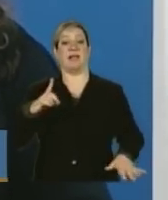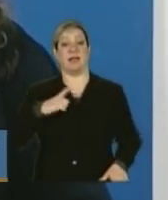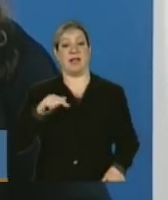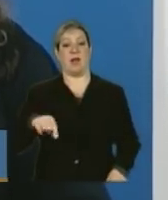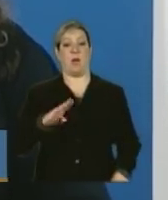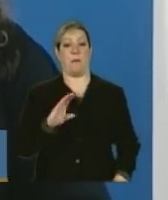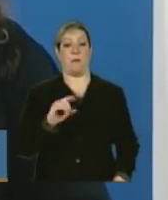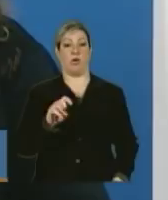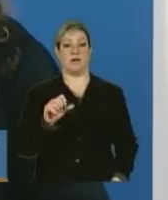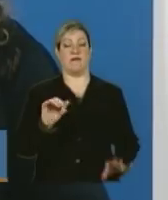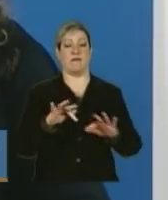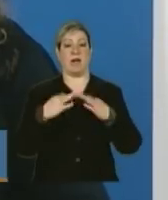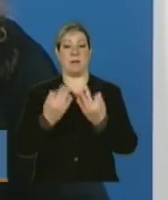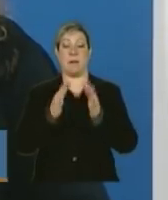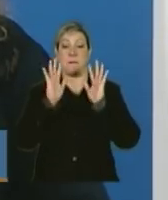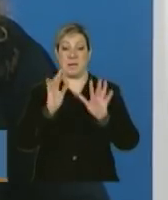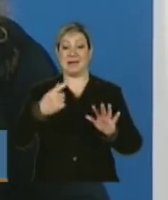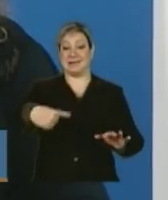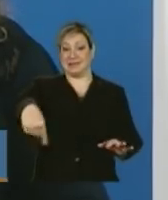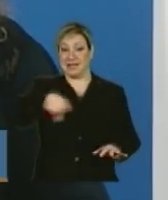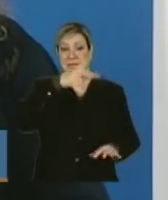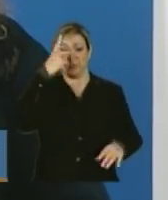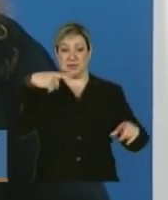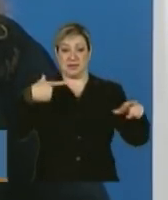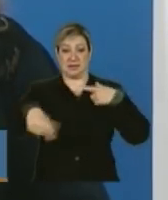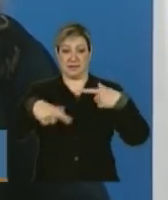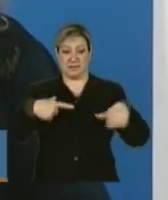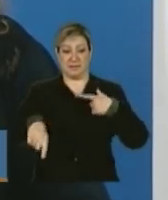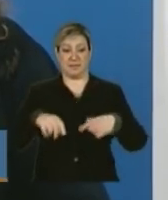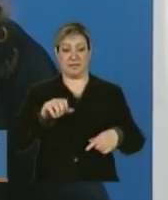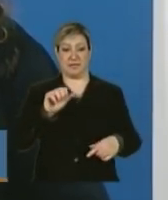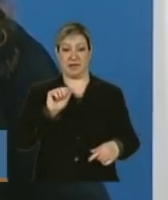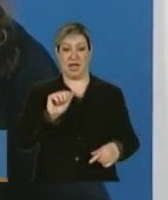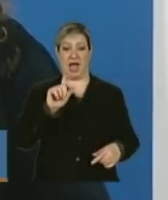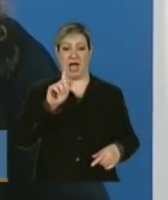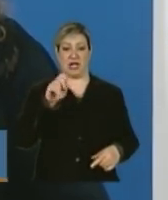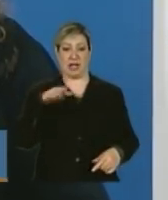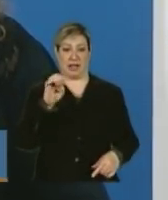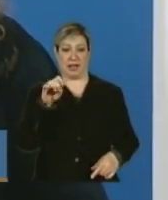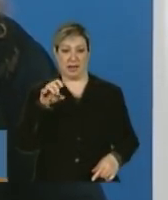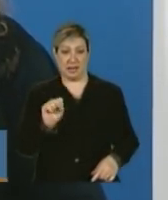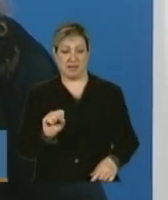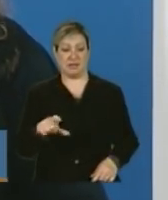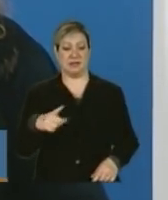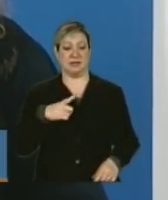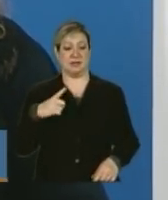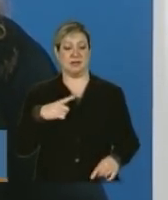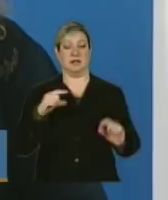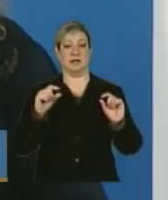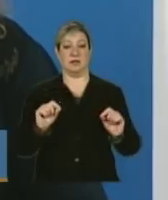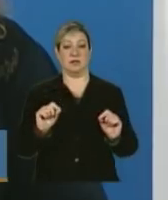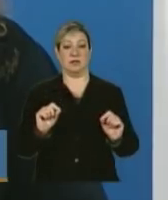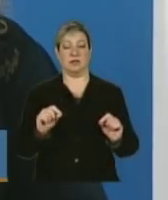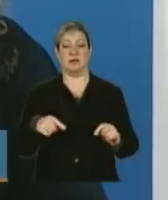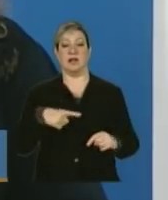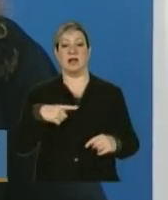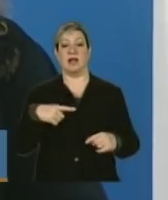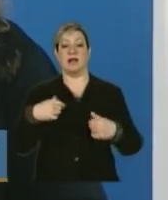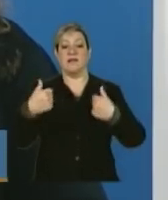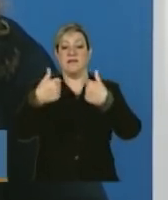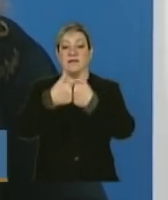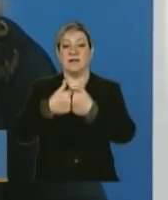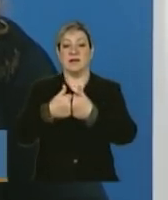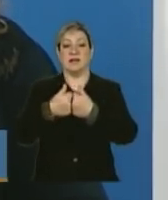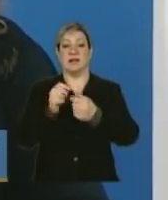agentes estão nas unidades de conservação, muitas vezes se deparam com uma família que é vizinha àquela, que já recebe o benefício do Bolsa Família,